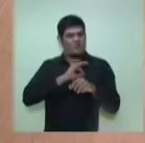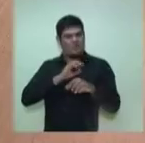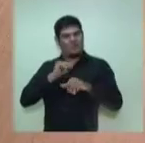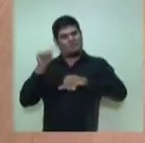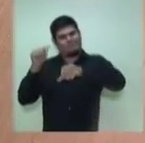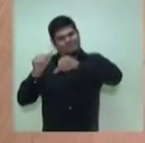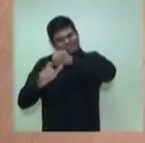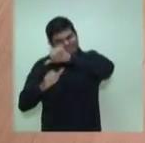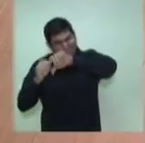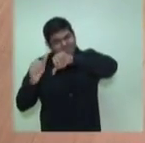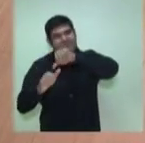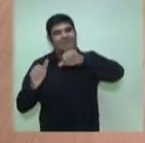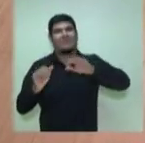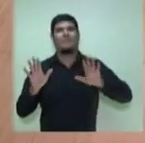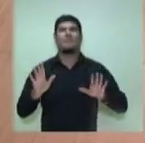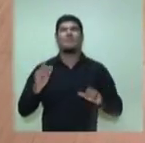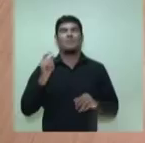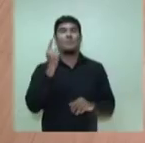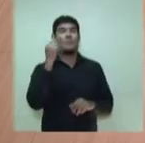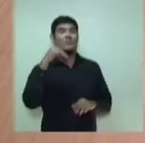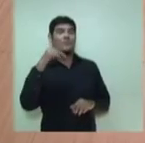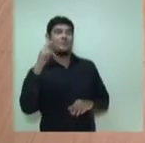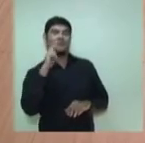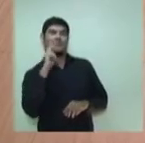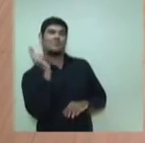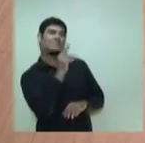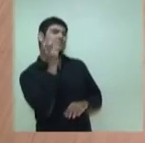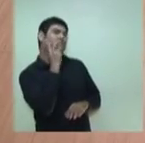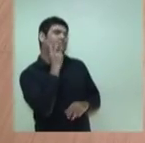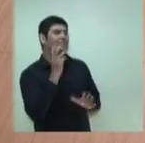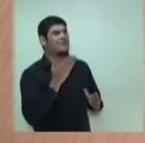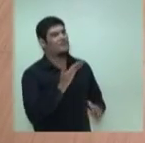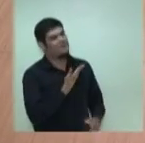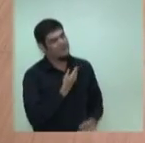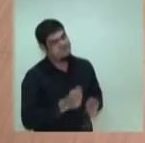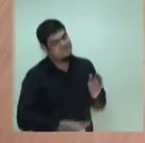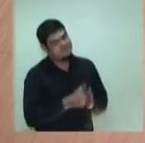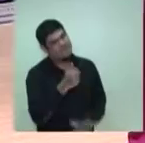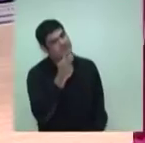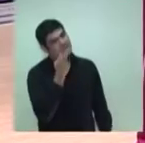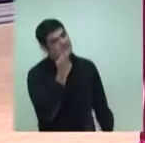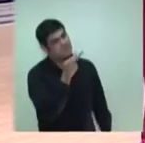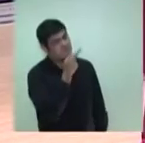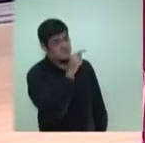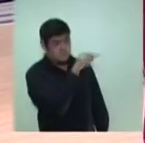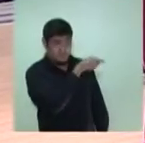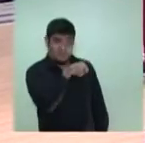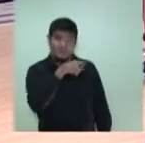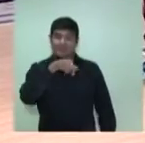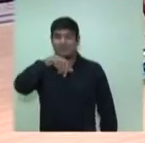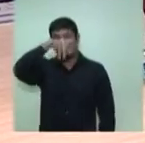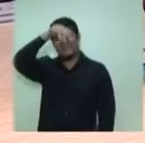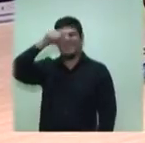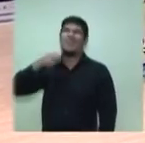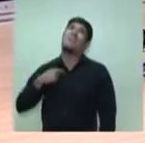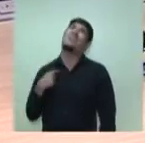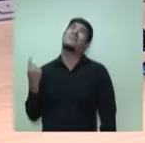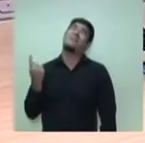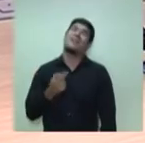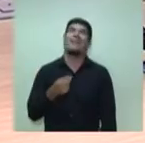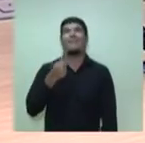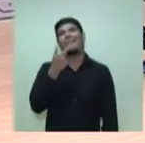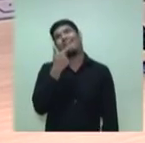Muito obrigado. Um minuto agora para o candidato Marcelo Ramos. Meu querido amigo, primeiro eu quero dizer a você e a cidade de Manaus que eu não vim para cá fazer